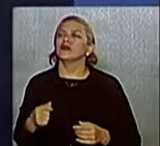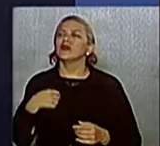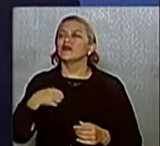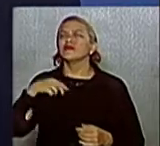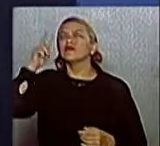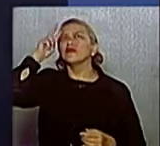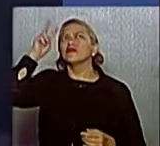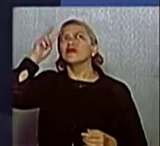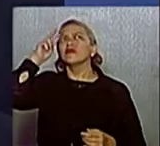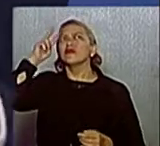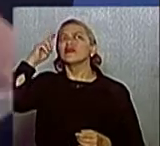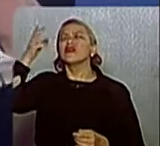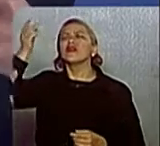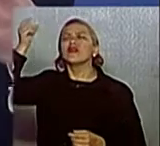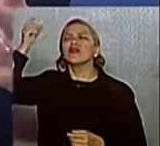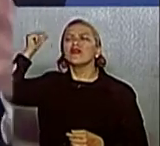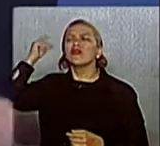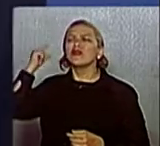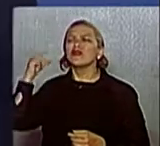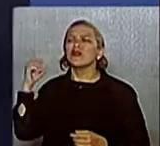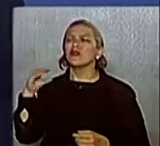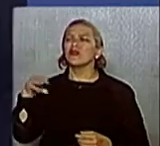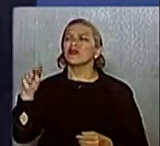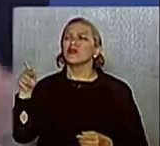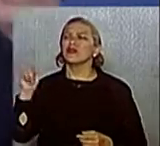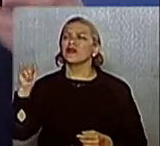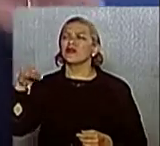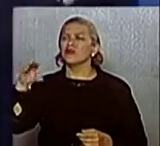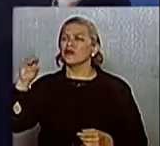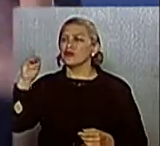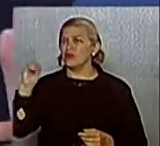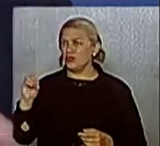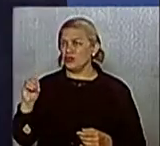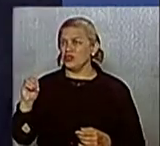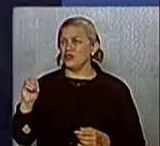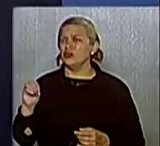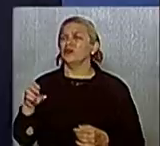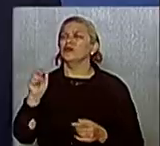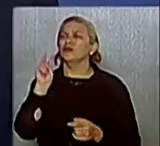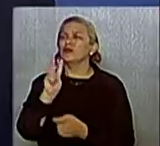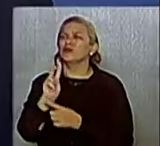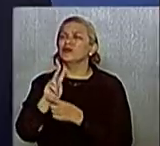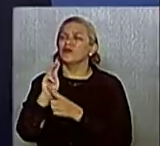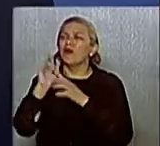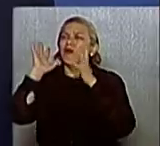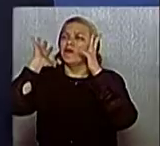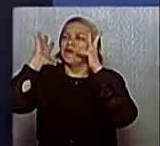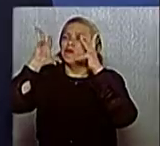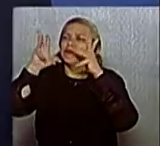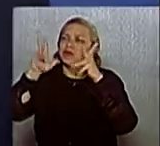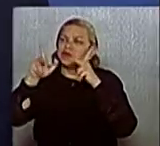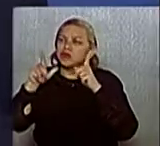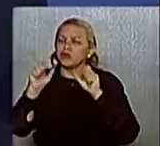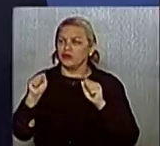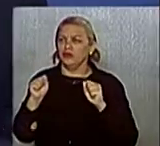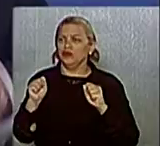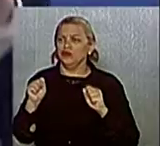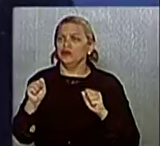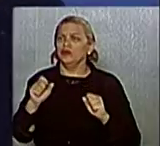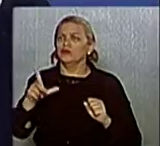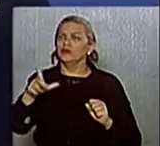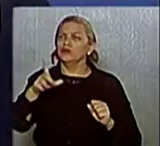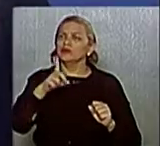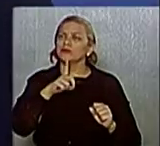bem, era o Chico Anísio, o seu chefe do patrimônio, para cuidar de todos os ativos da prefeitura. E nós tivemos casos